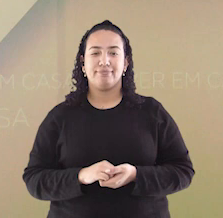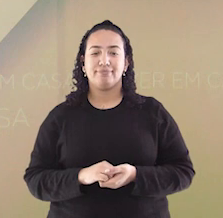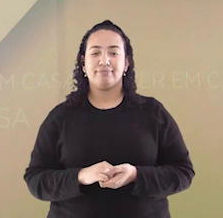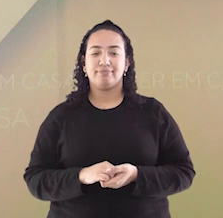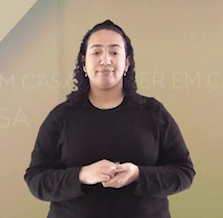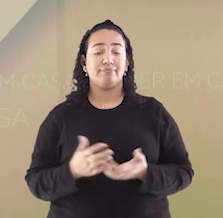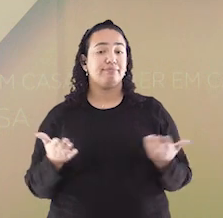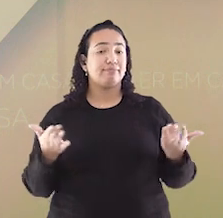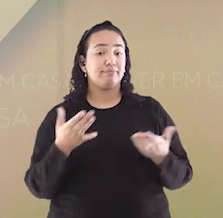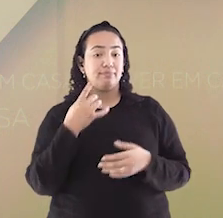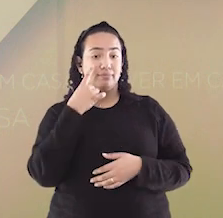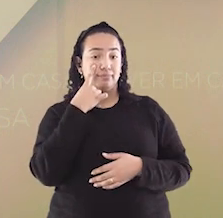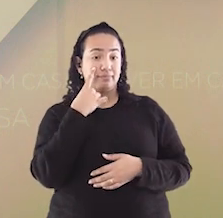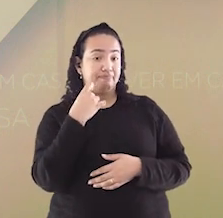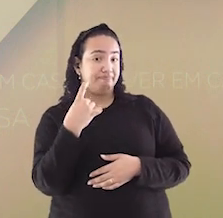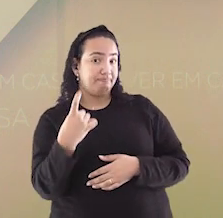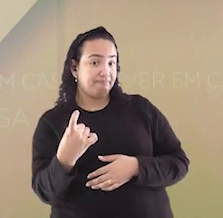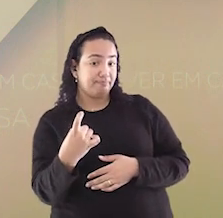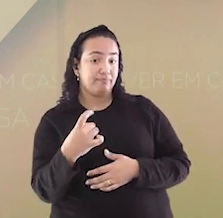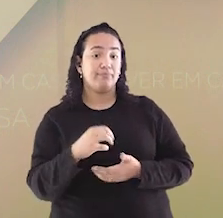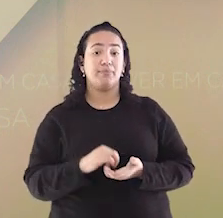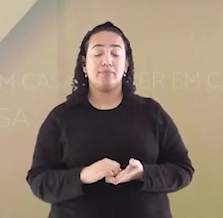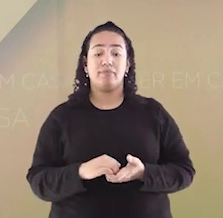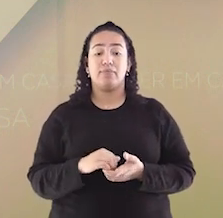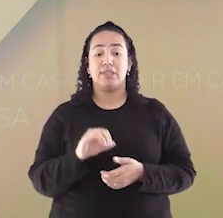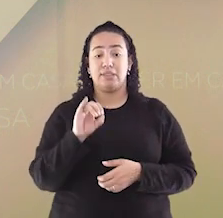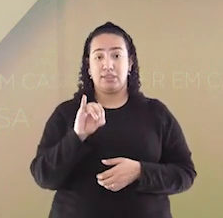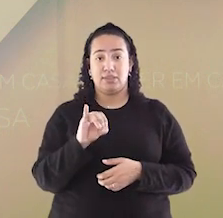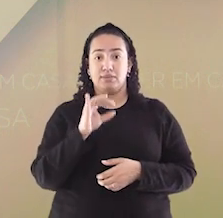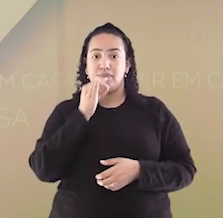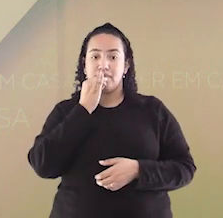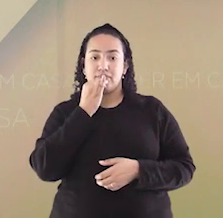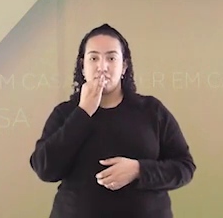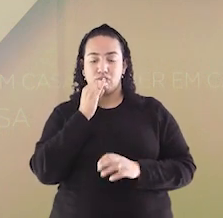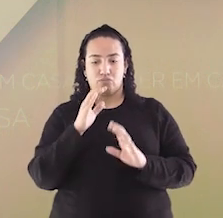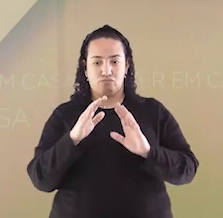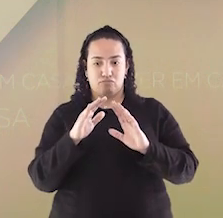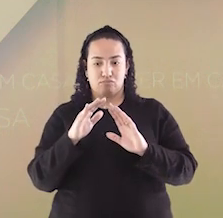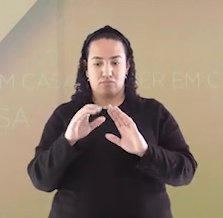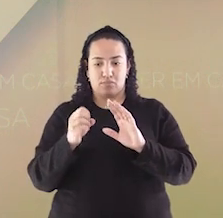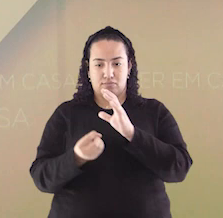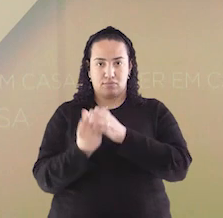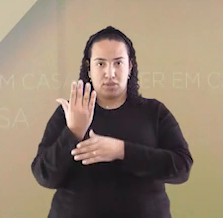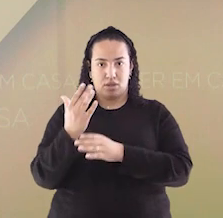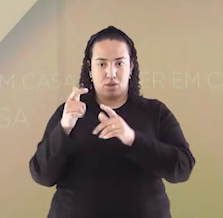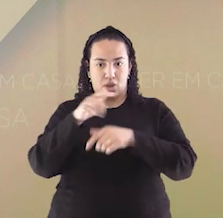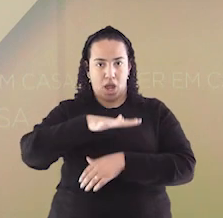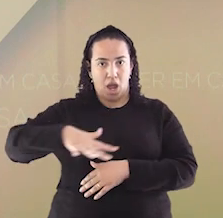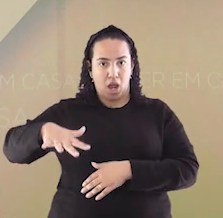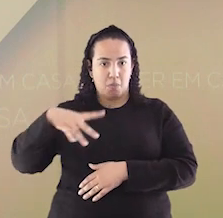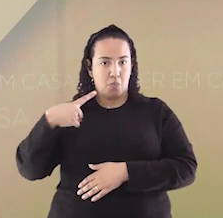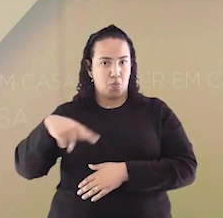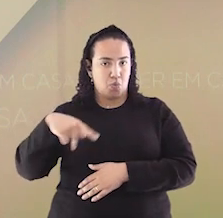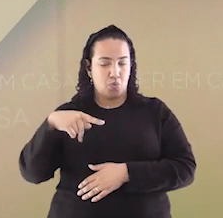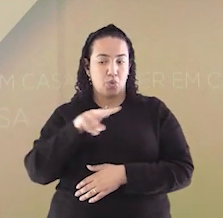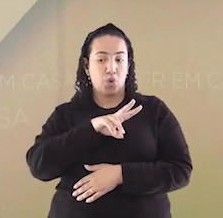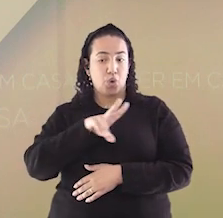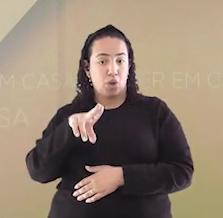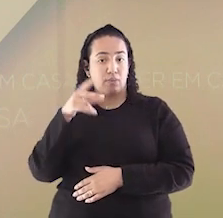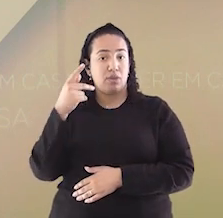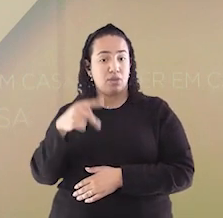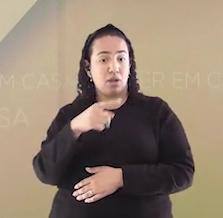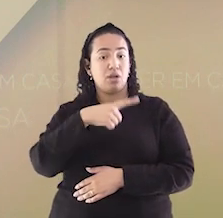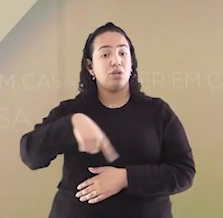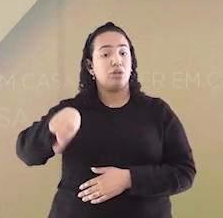Olha só que interessante. Por meio do estudo de uma construção pública e do nome que ela carrega, podemos descobrir